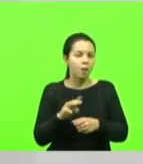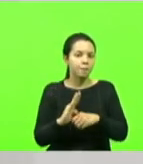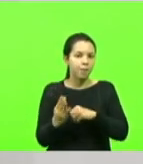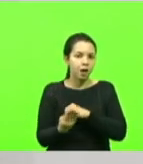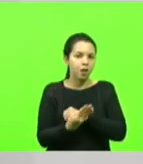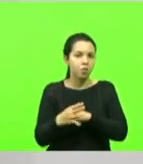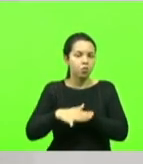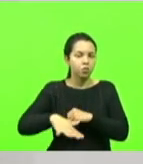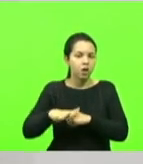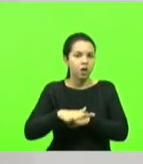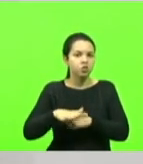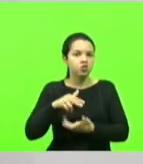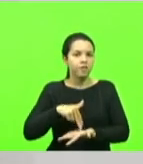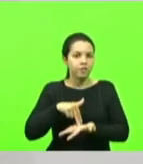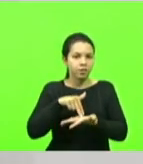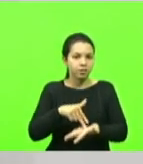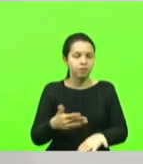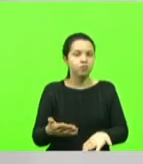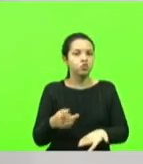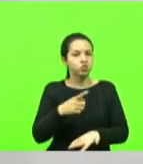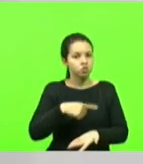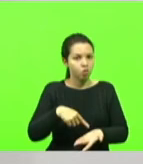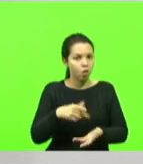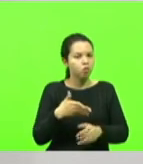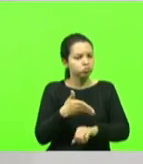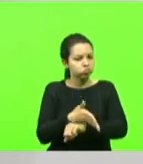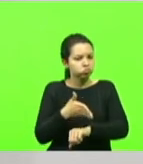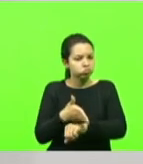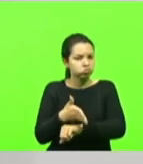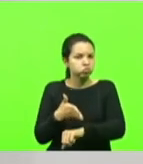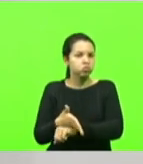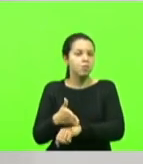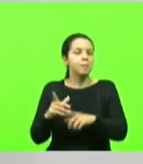na área para reduzir a criminalidade.